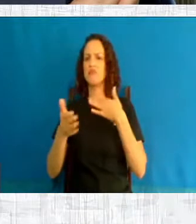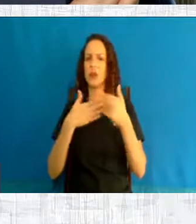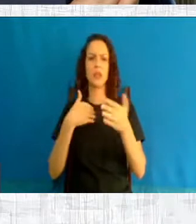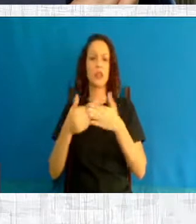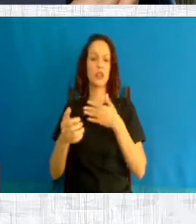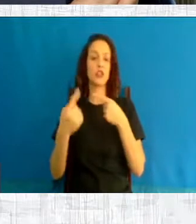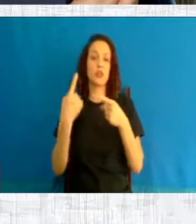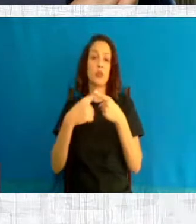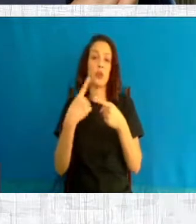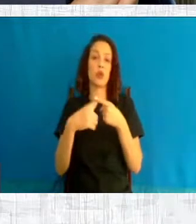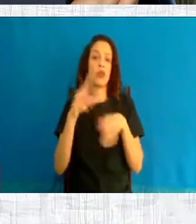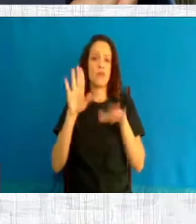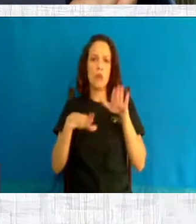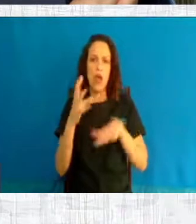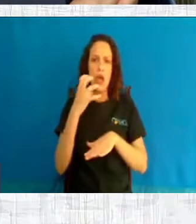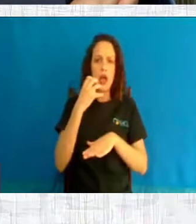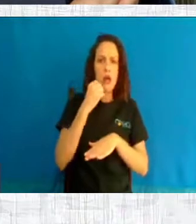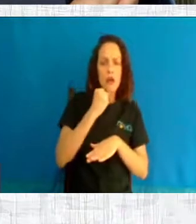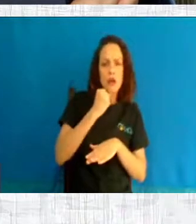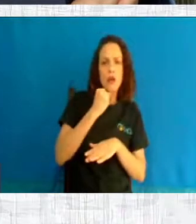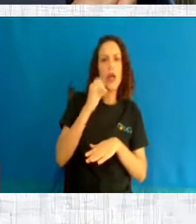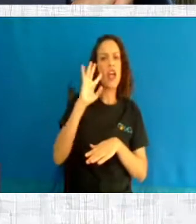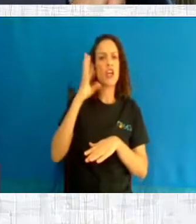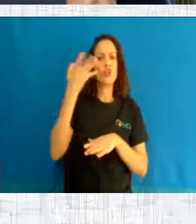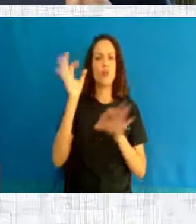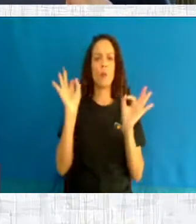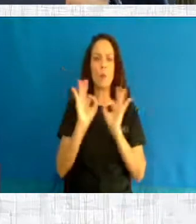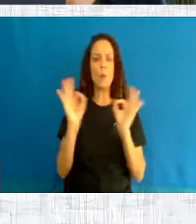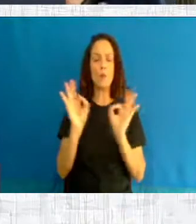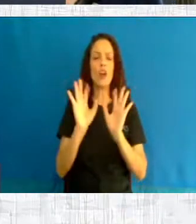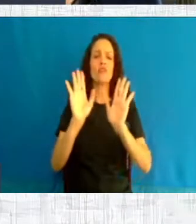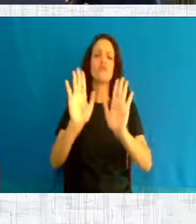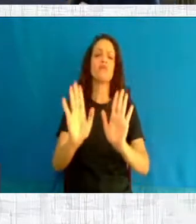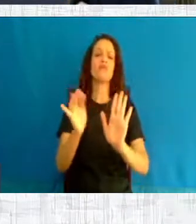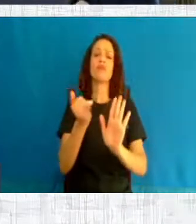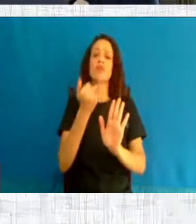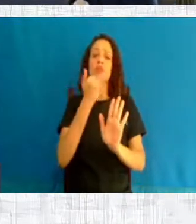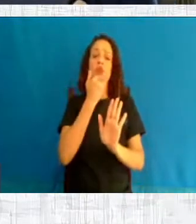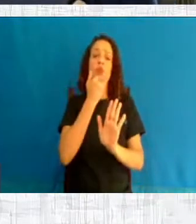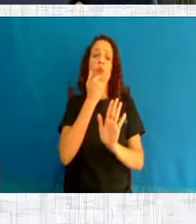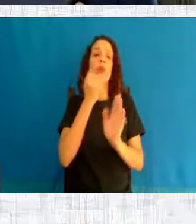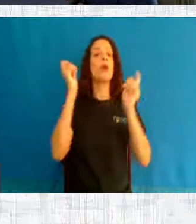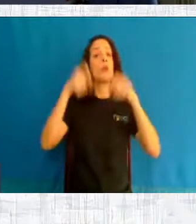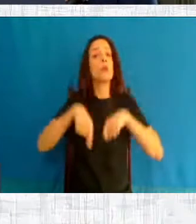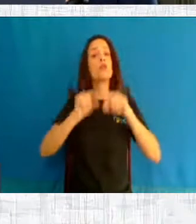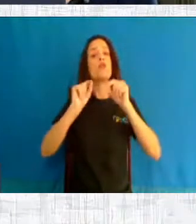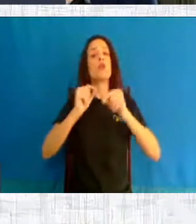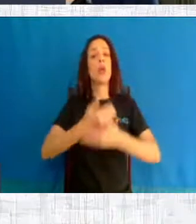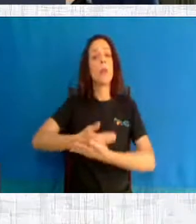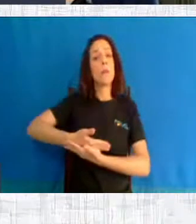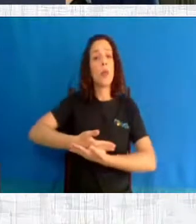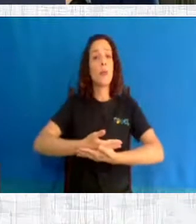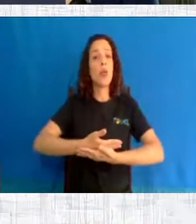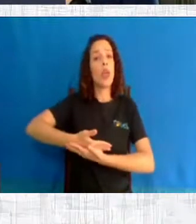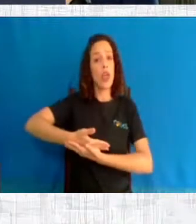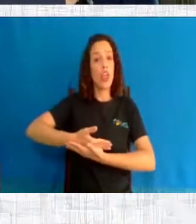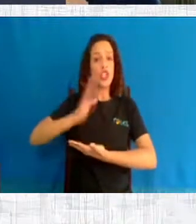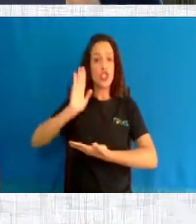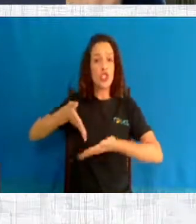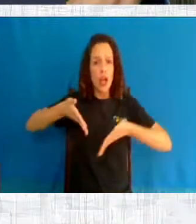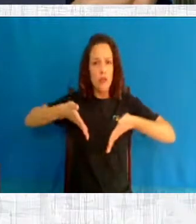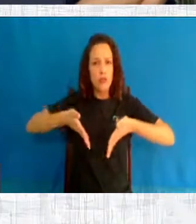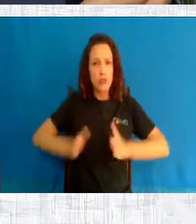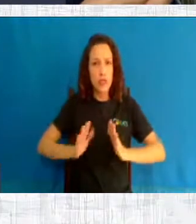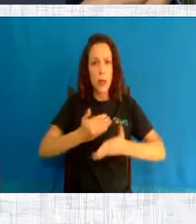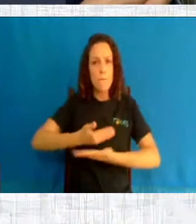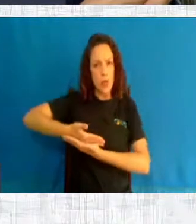não é a melhor solução, então não há nenhum motivo porque os pais não possam matar os bebês recém-nascidos. Se